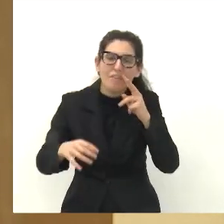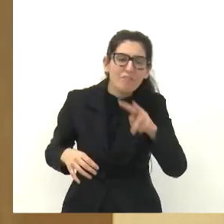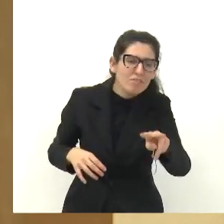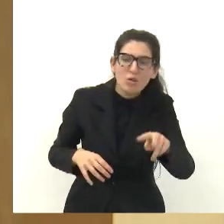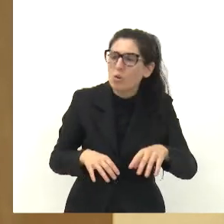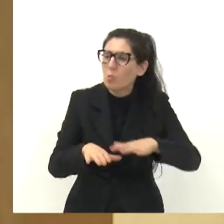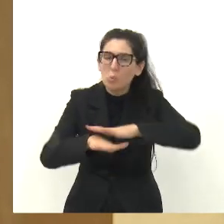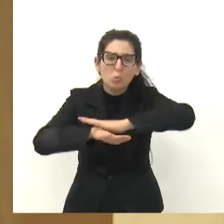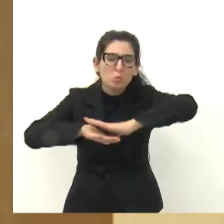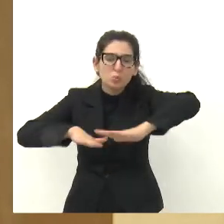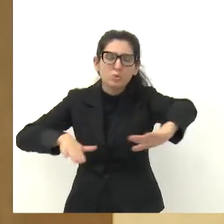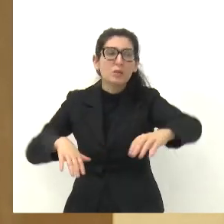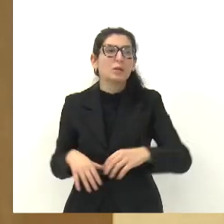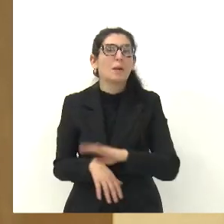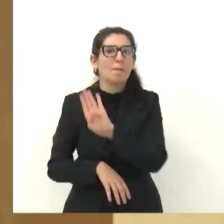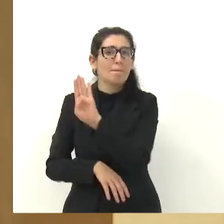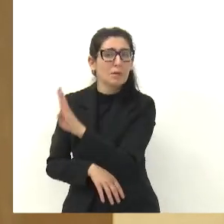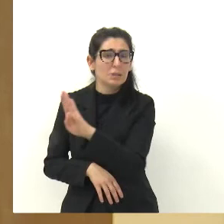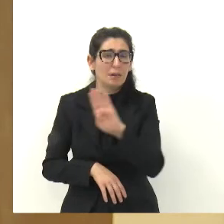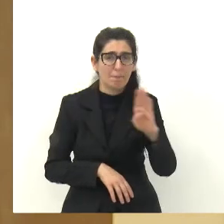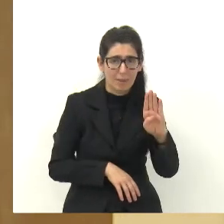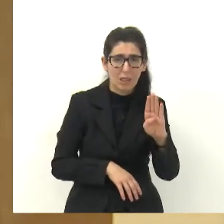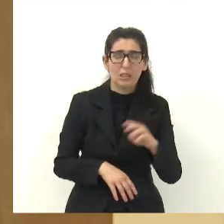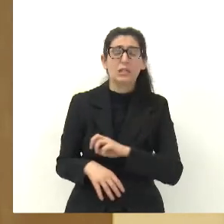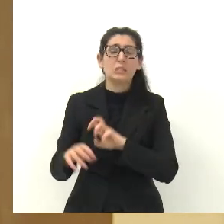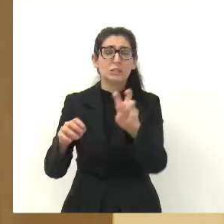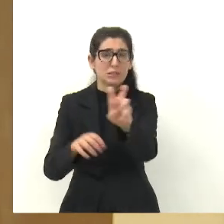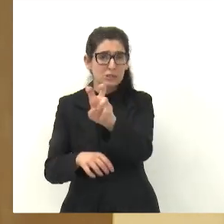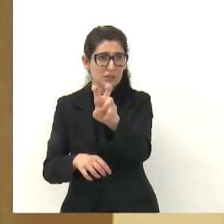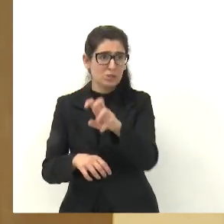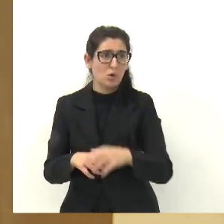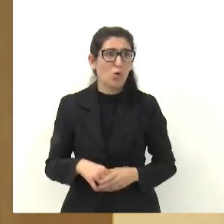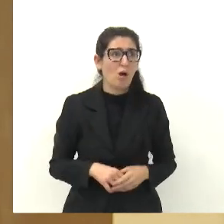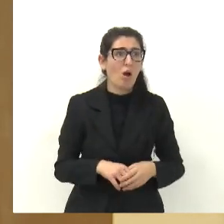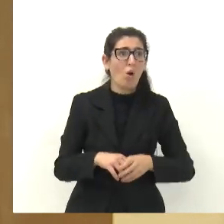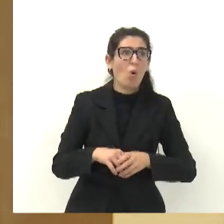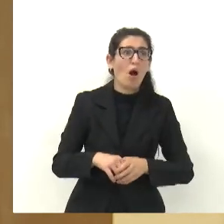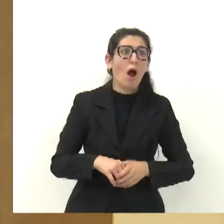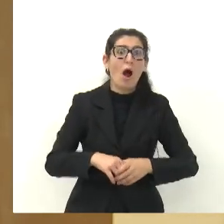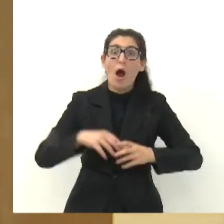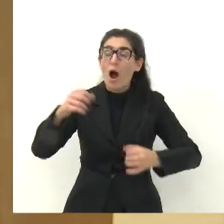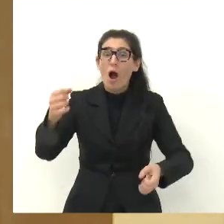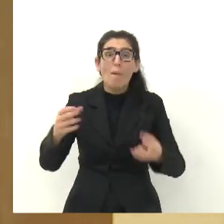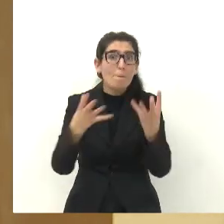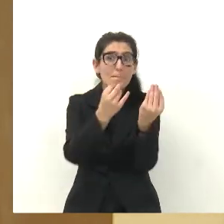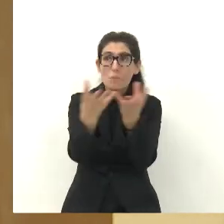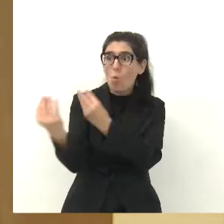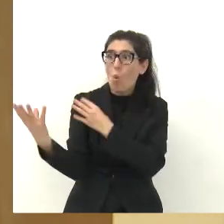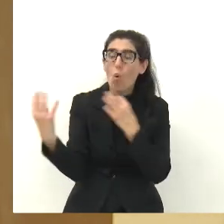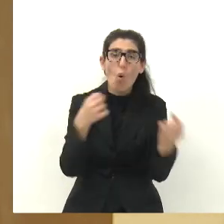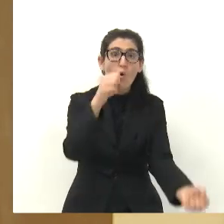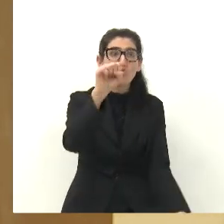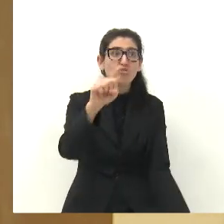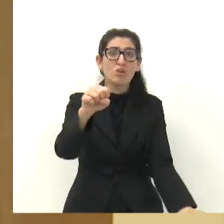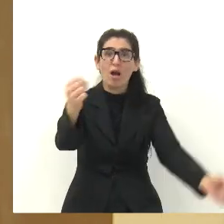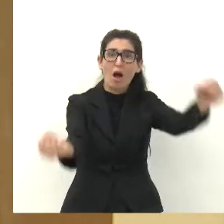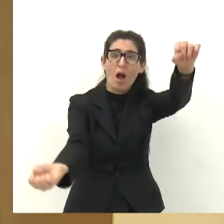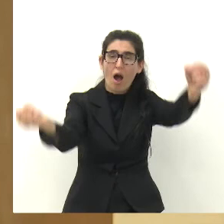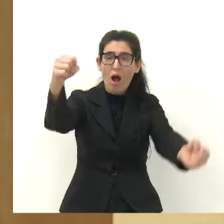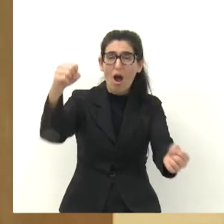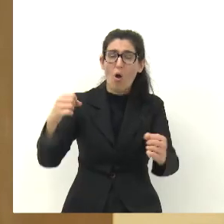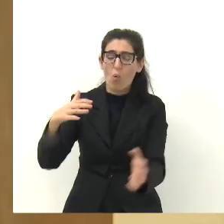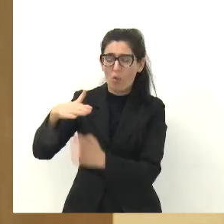Branca, foi cinco pedidos no final de semana, tinha carro do SAI para tudo quanto é lado, na Avenida João Bastista Santana,